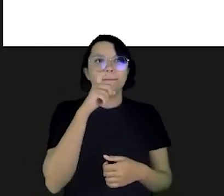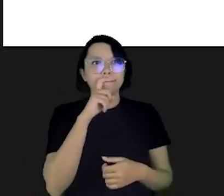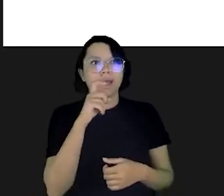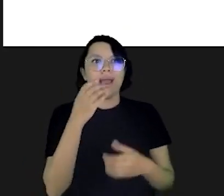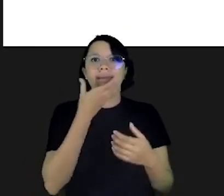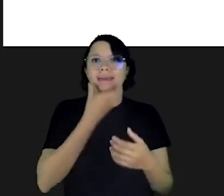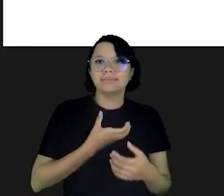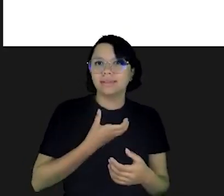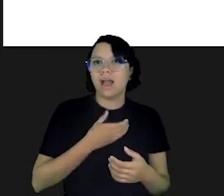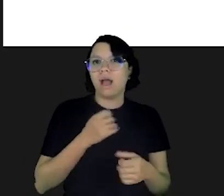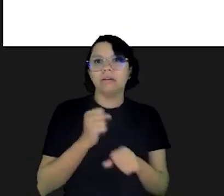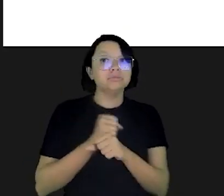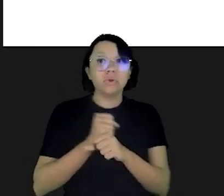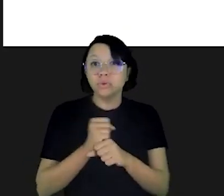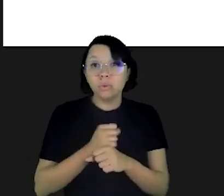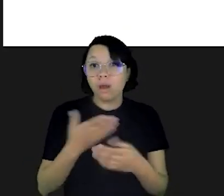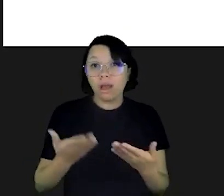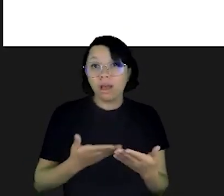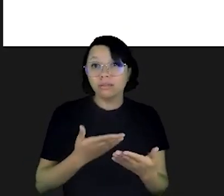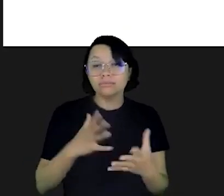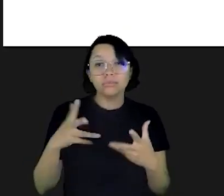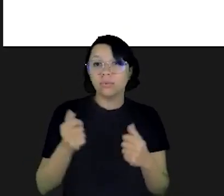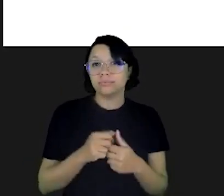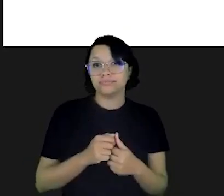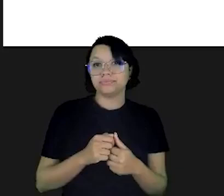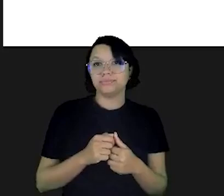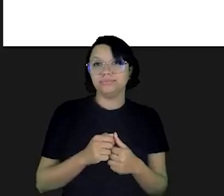todo ano dia das mães dia dos pais tem todo ano